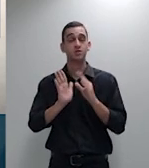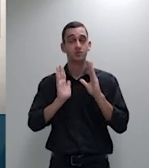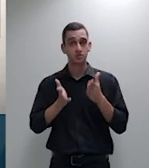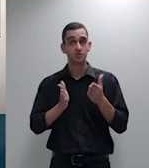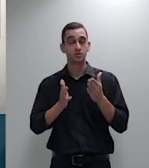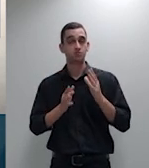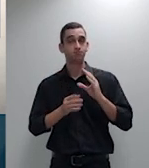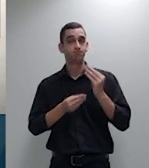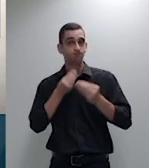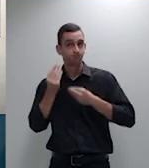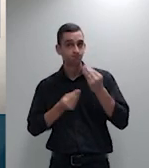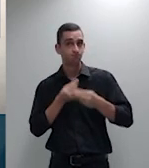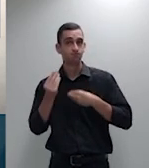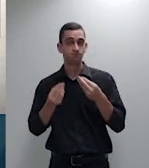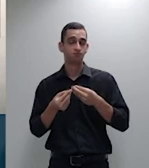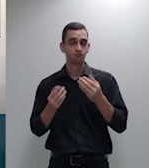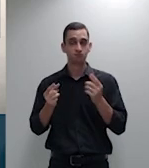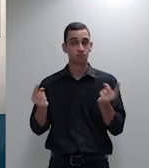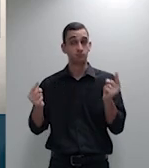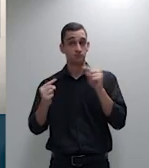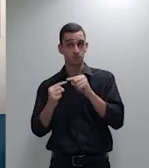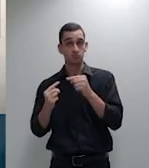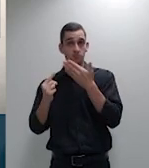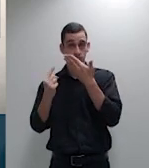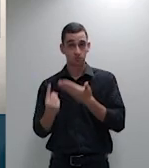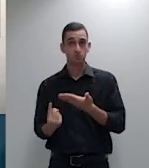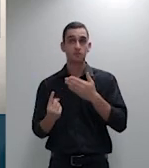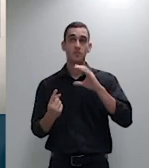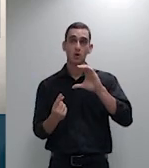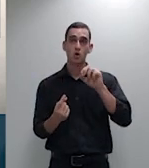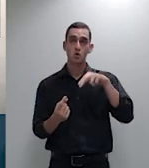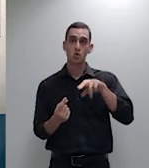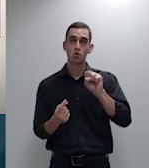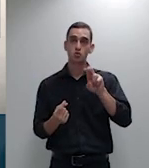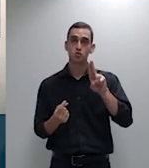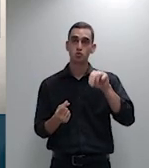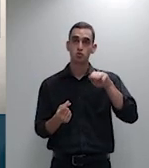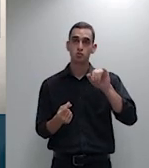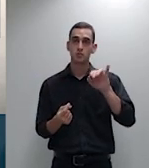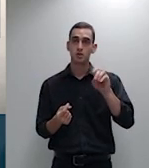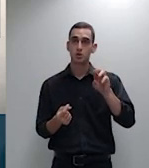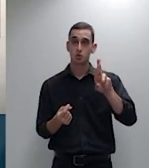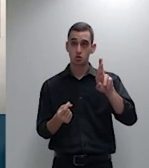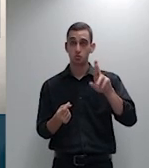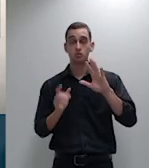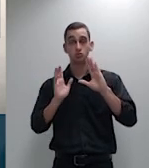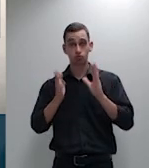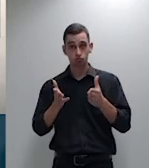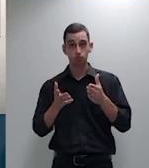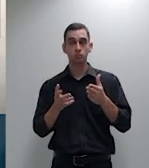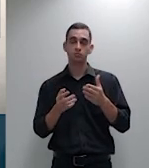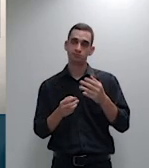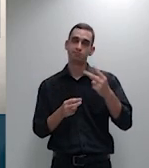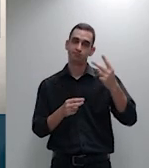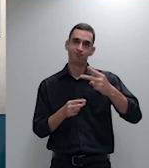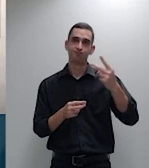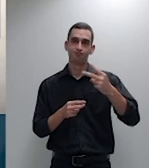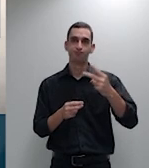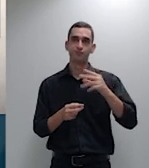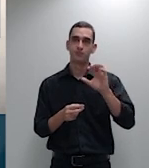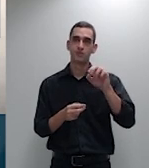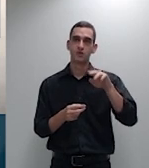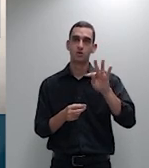então é a partir daí que surge essa segunda controvérsia destacada pela sessão quanto ao ônus da prova